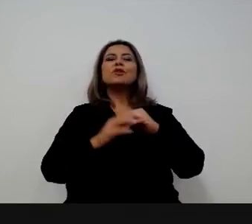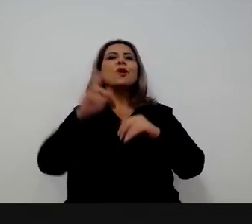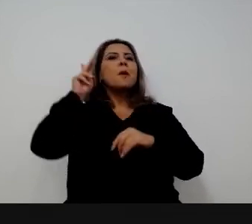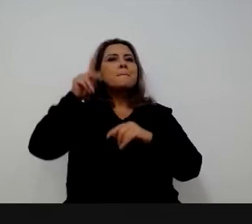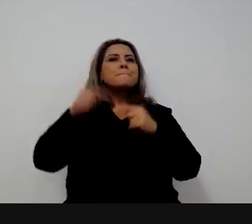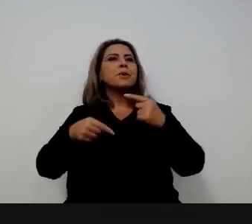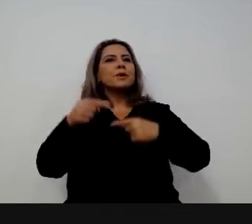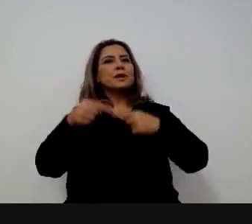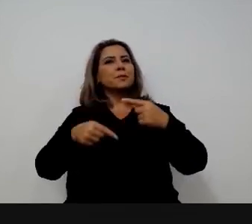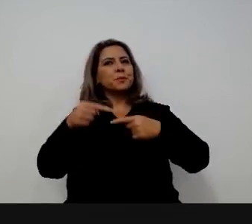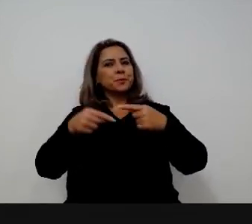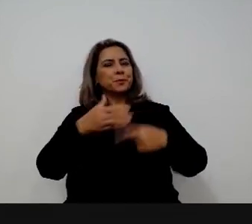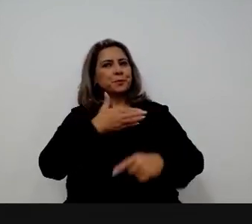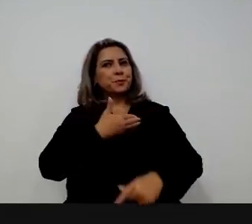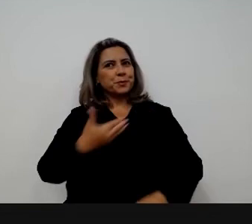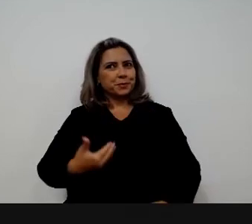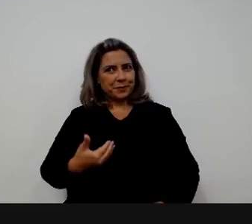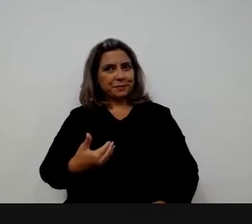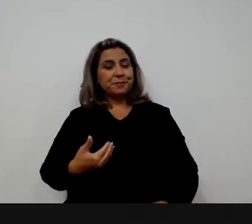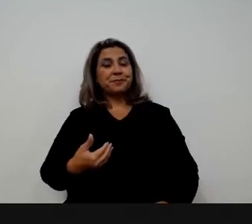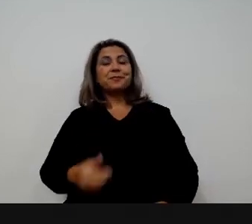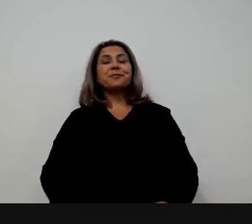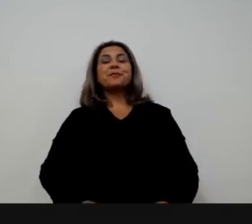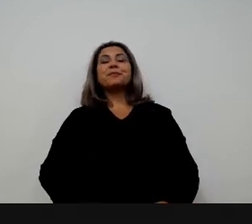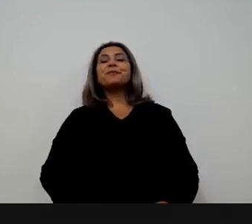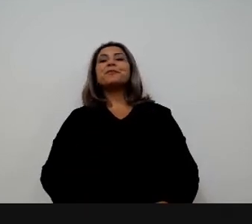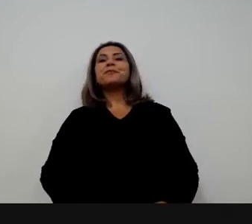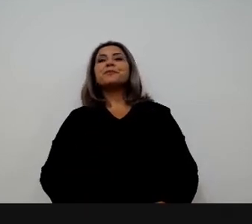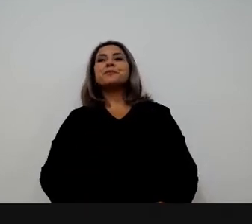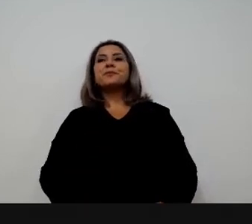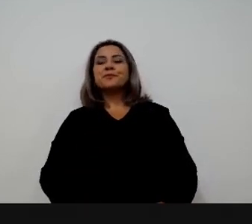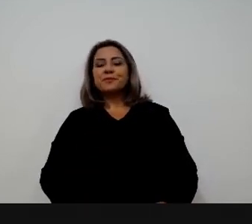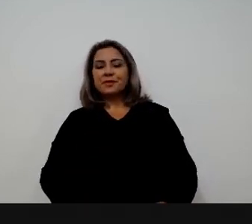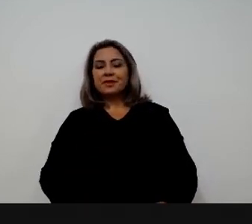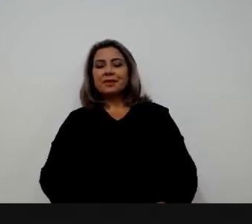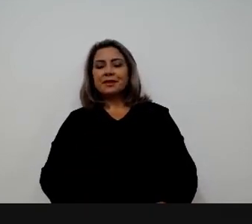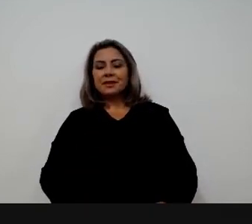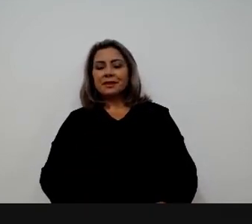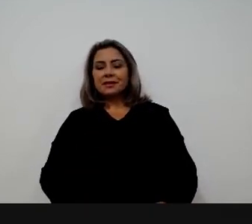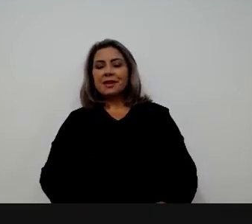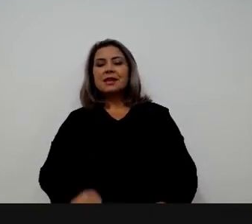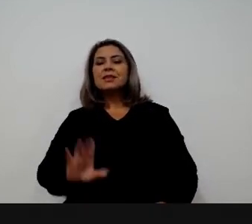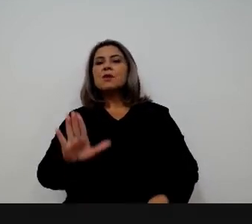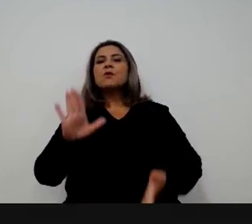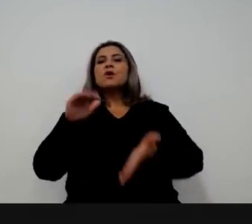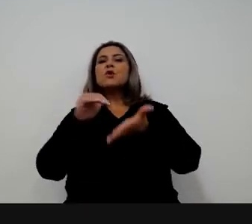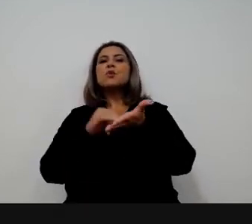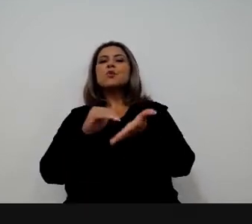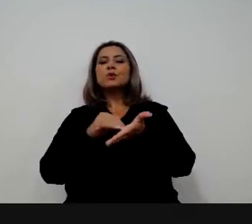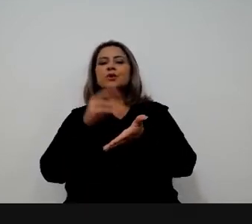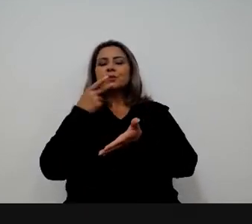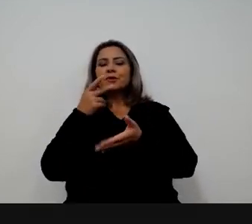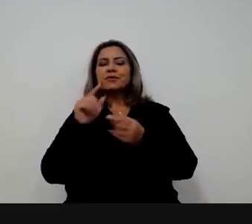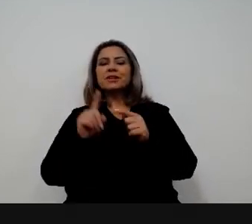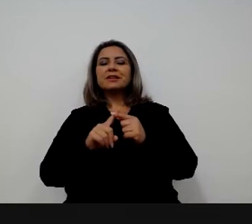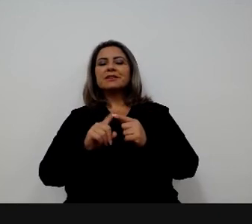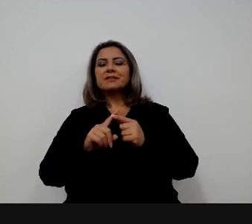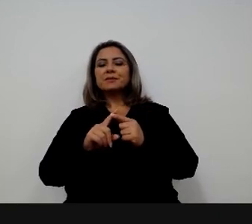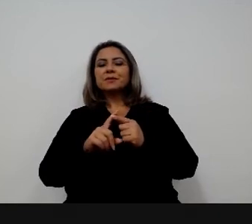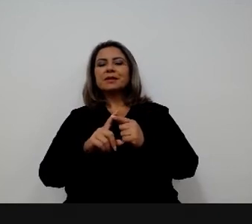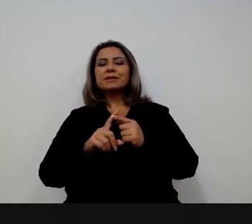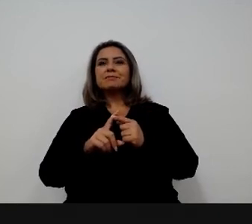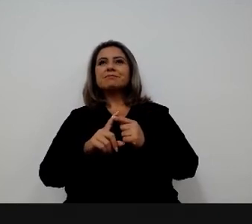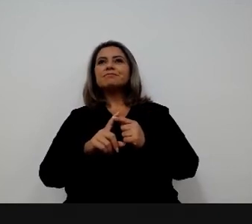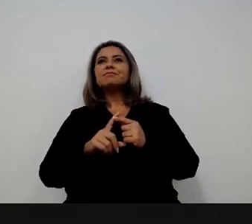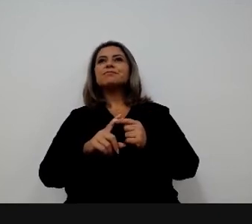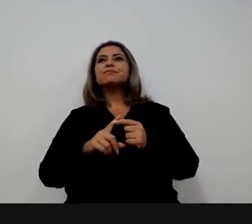públicas do país e aí para terminar o último último ponto e aí chegar no